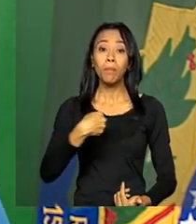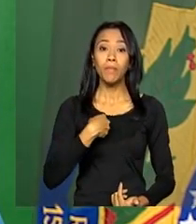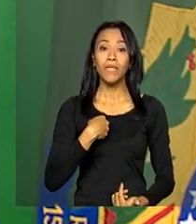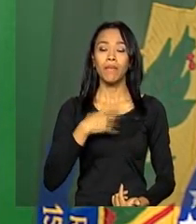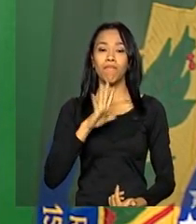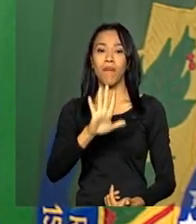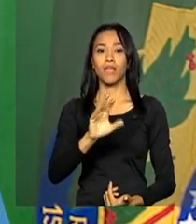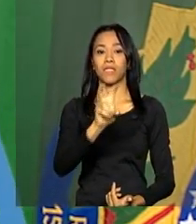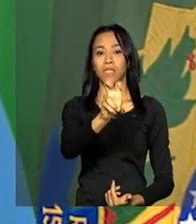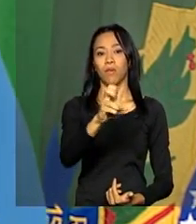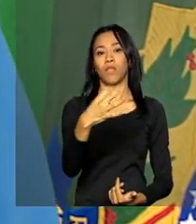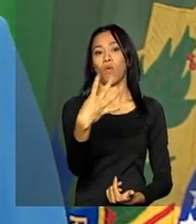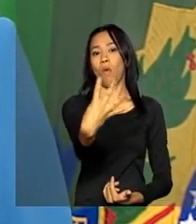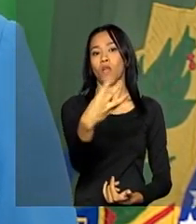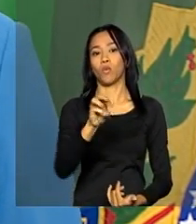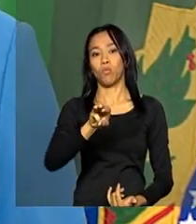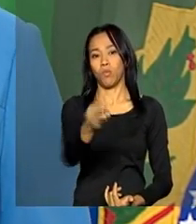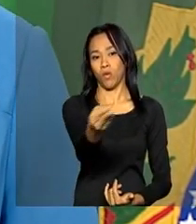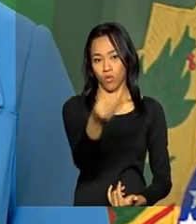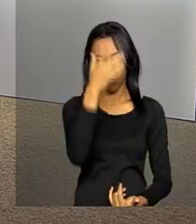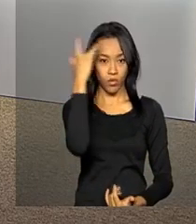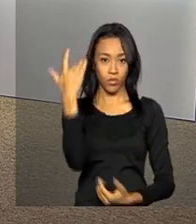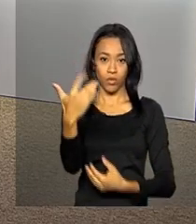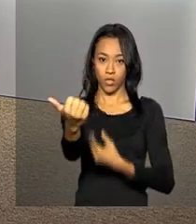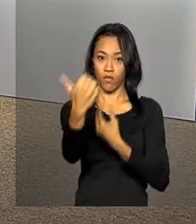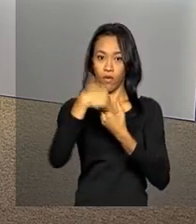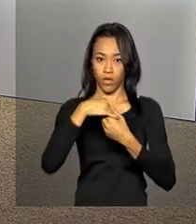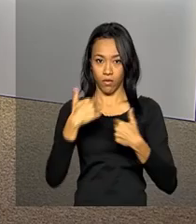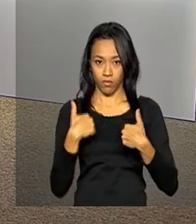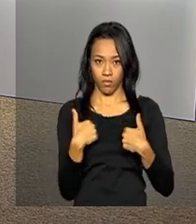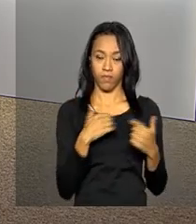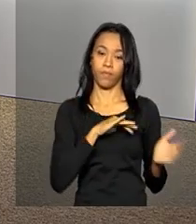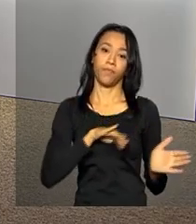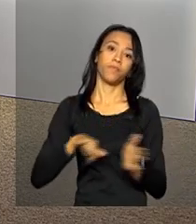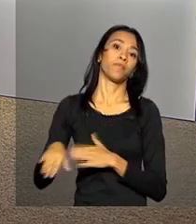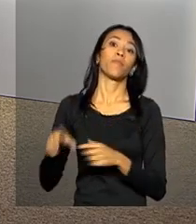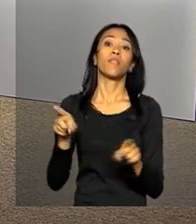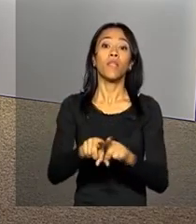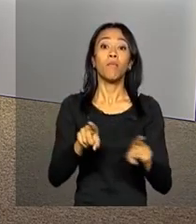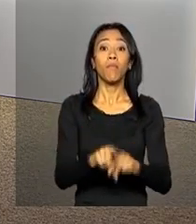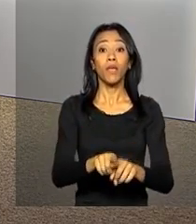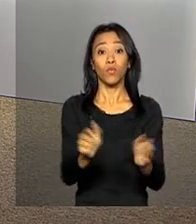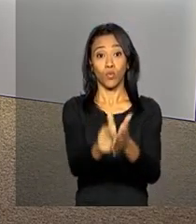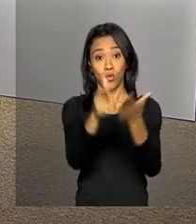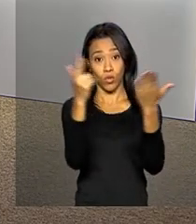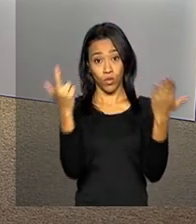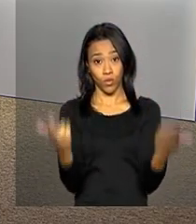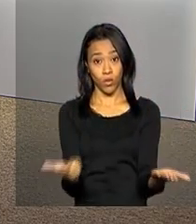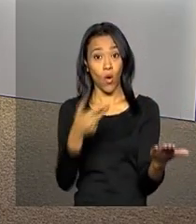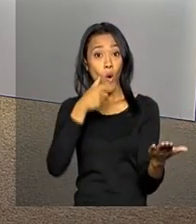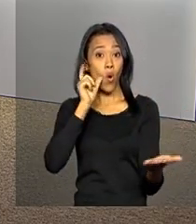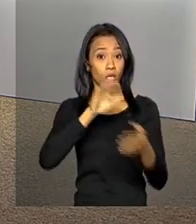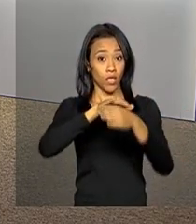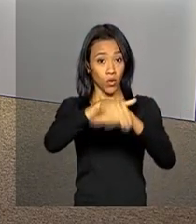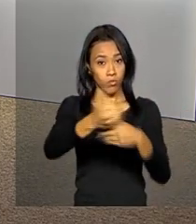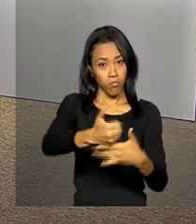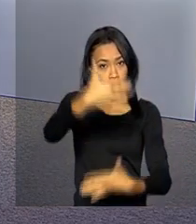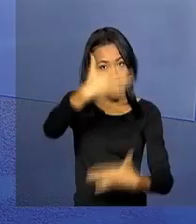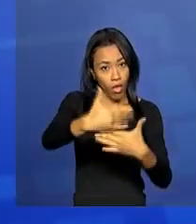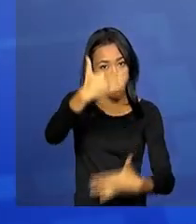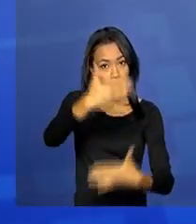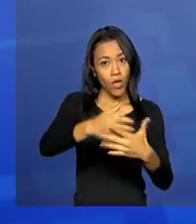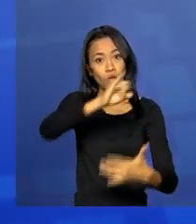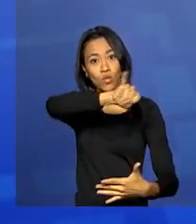54 milhões de votos que eu tive. E em um editorial publicado ontem à noite na internet, o jornal